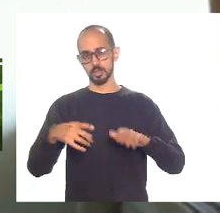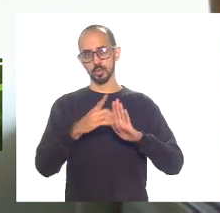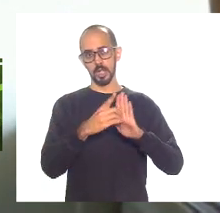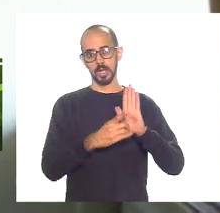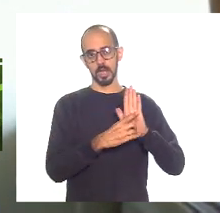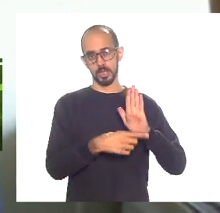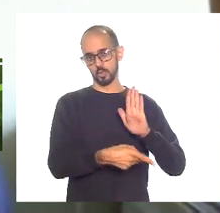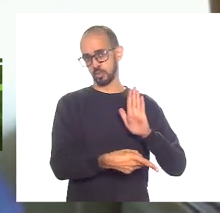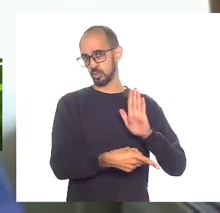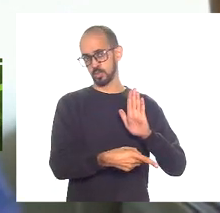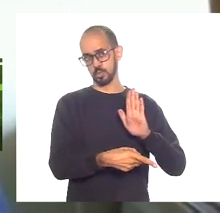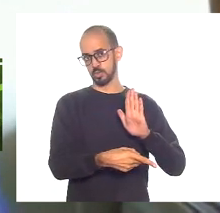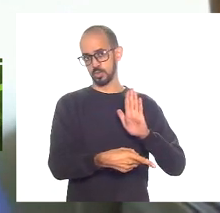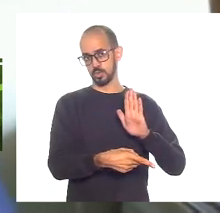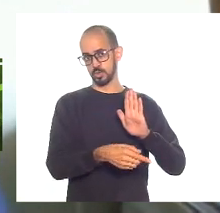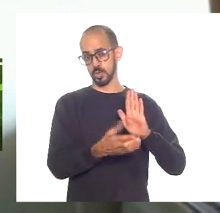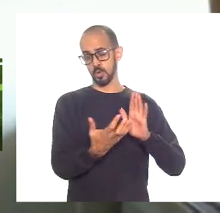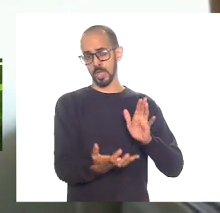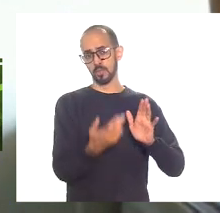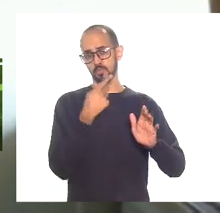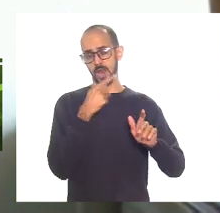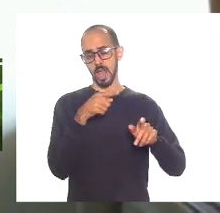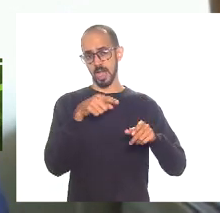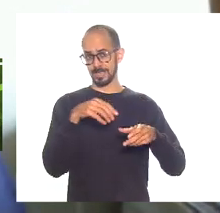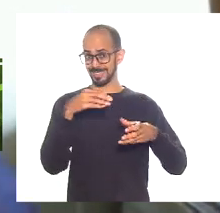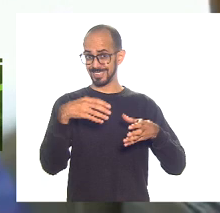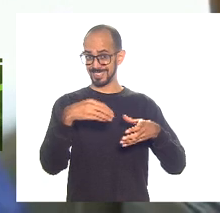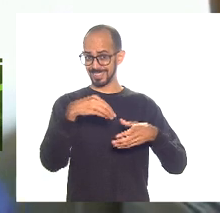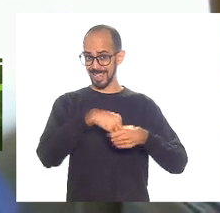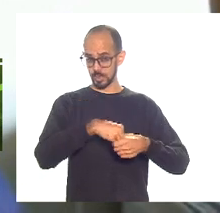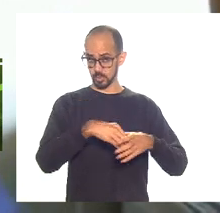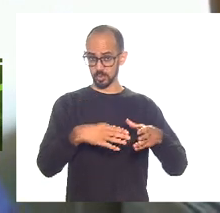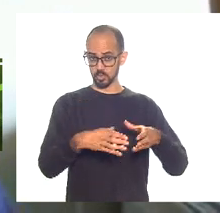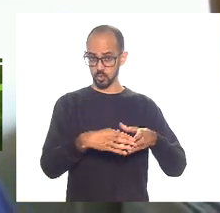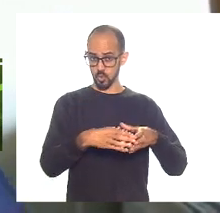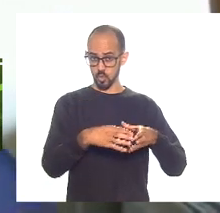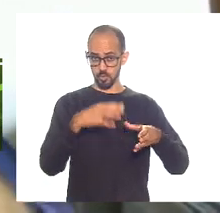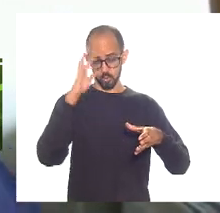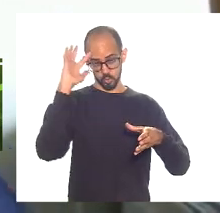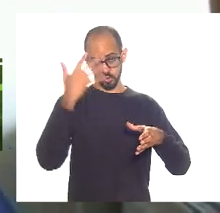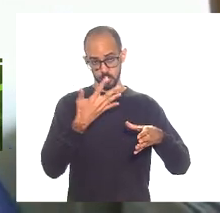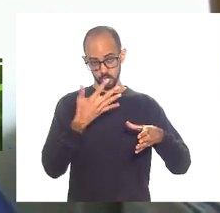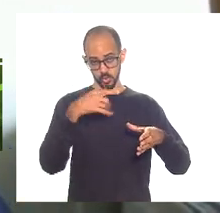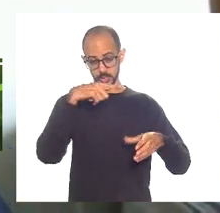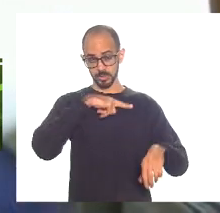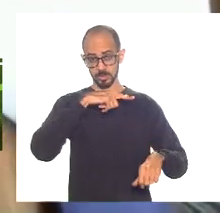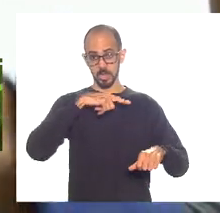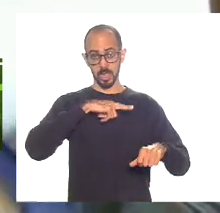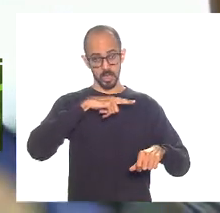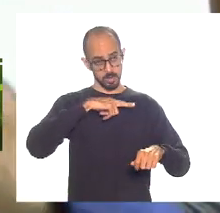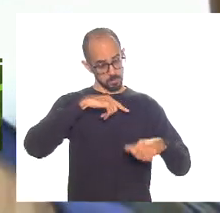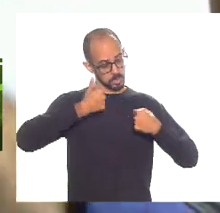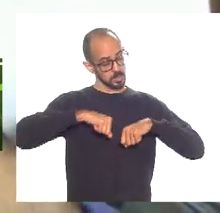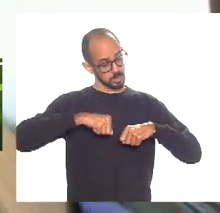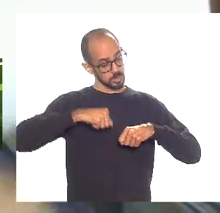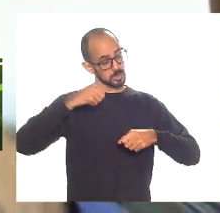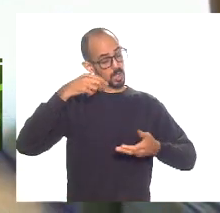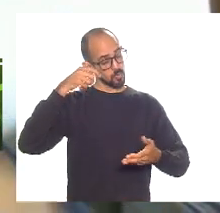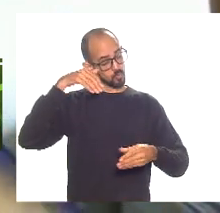só pontuar dentro desse pacote senhor presidente porque tem que votar por emenda